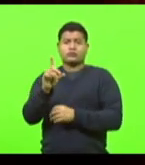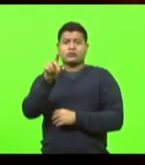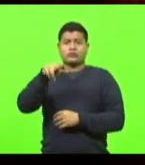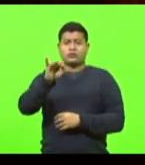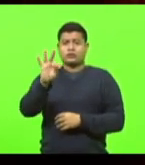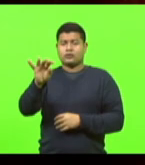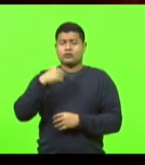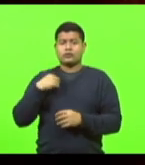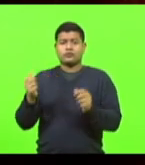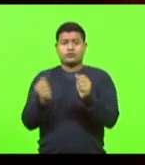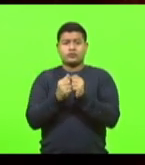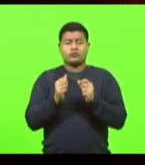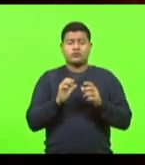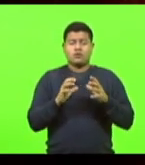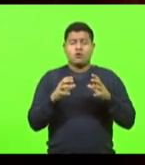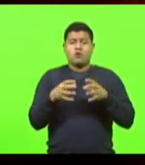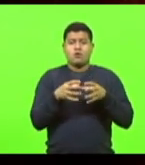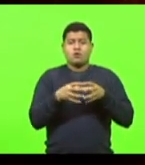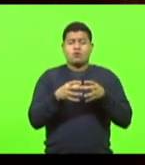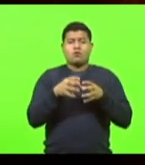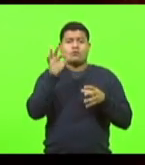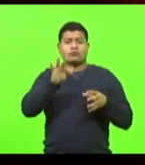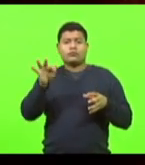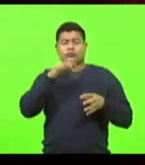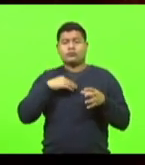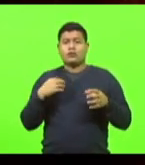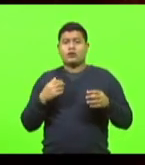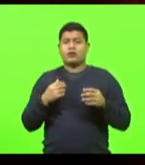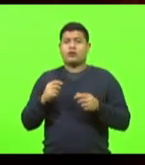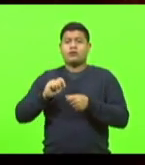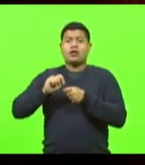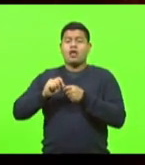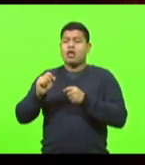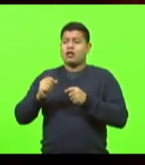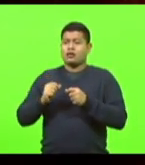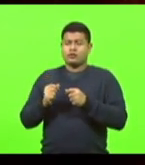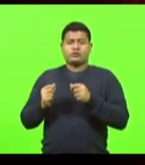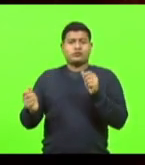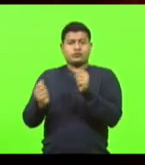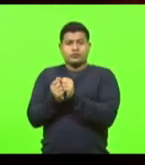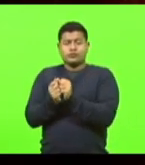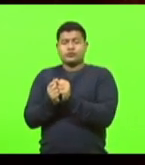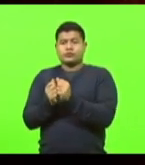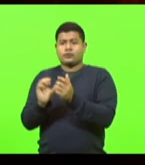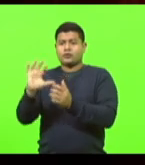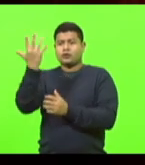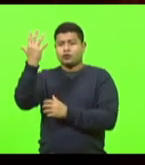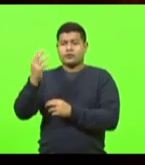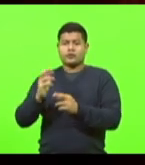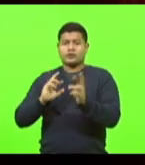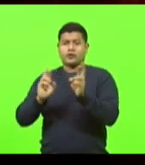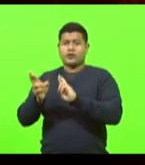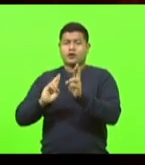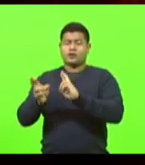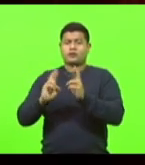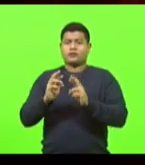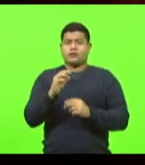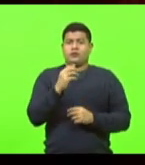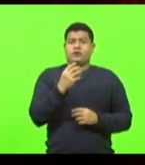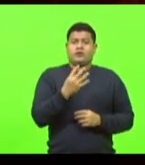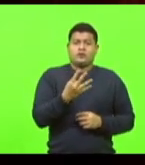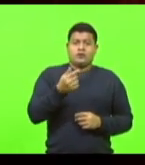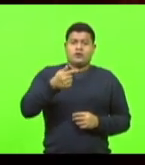fazendo em relação ao caso das BR-470, 63 e também a 280,